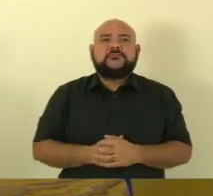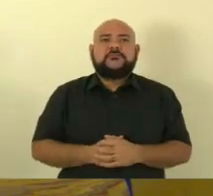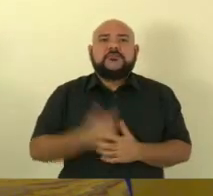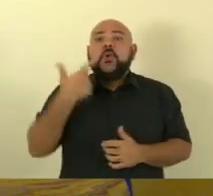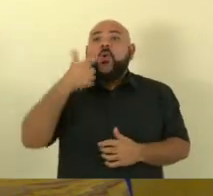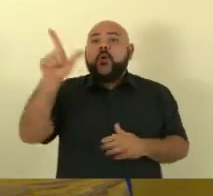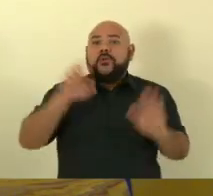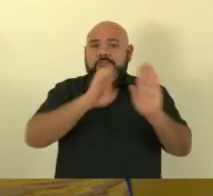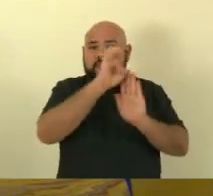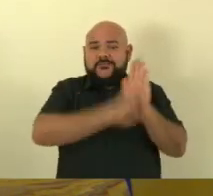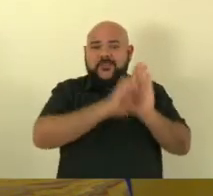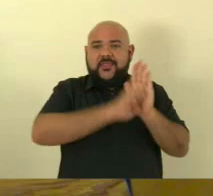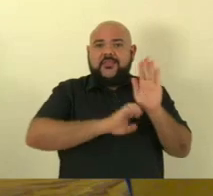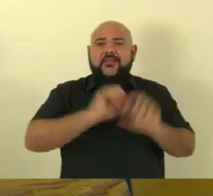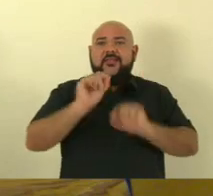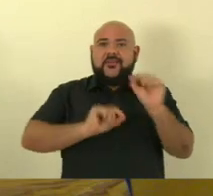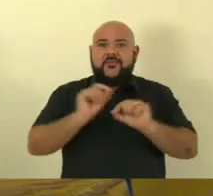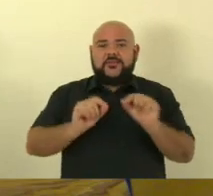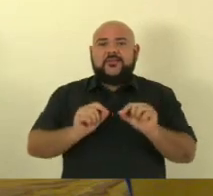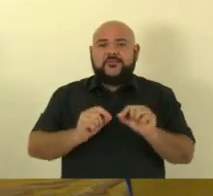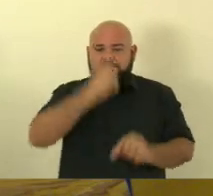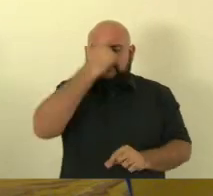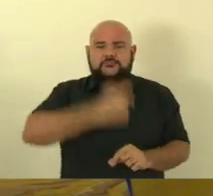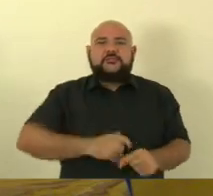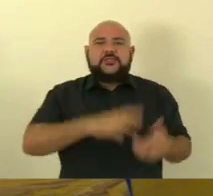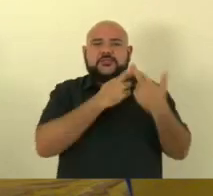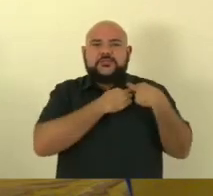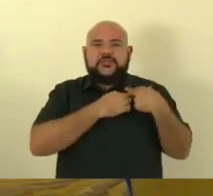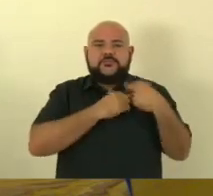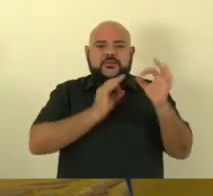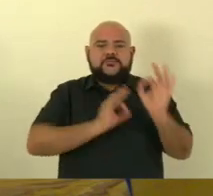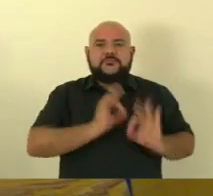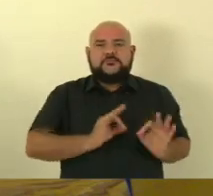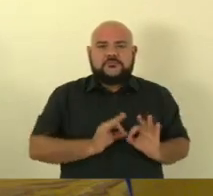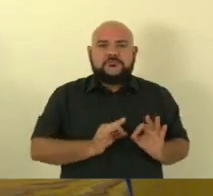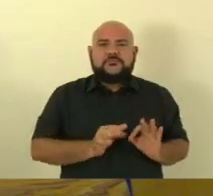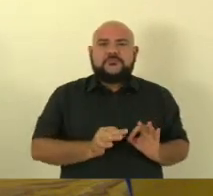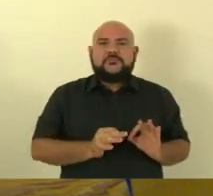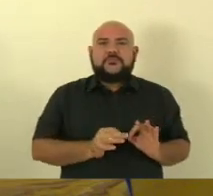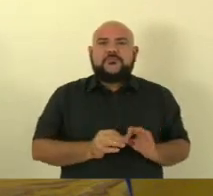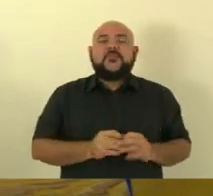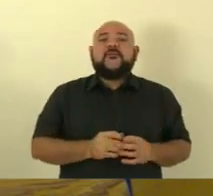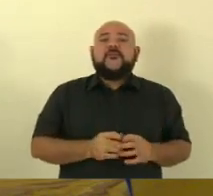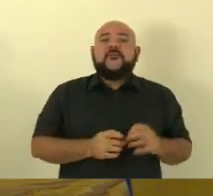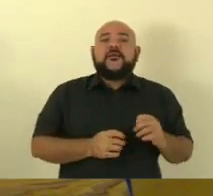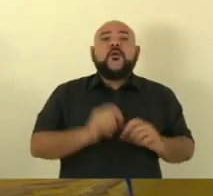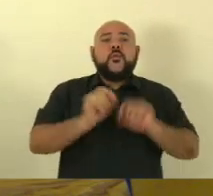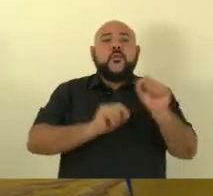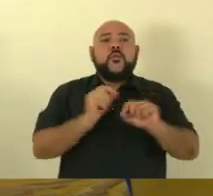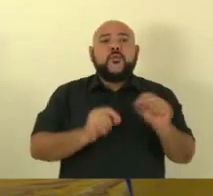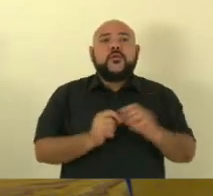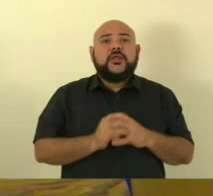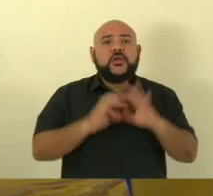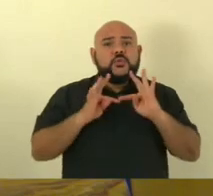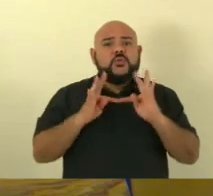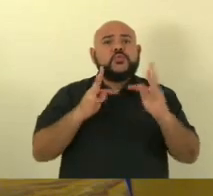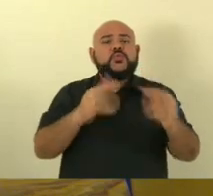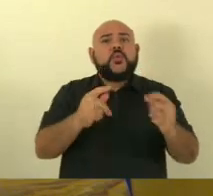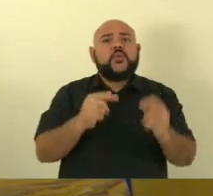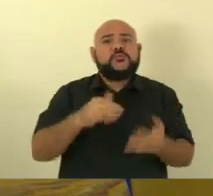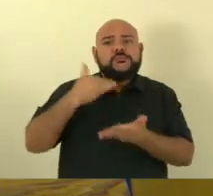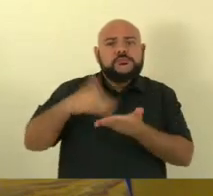também de minha autoria exige que todos os secretários prestem conta da